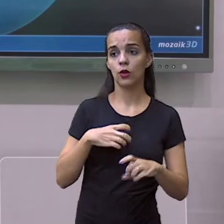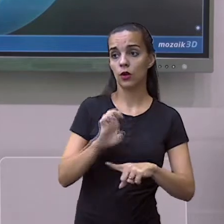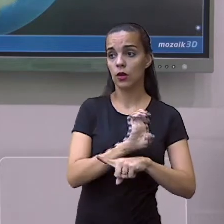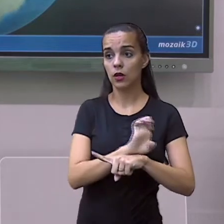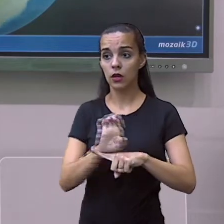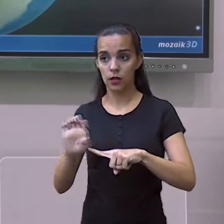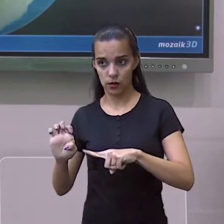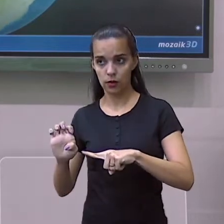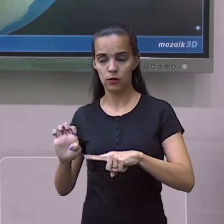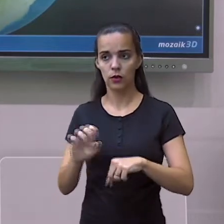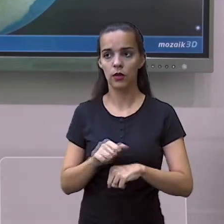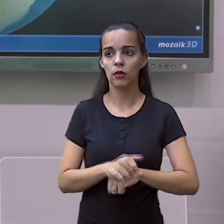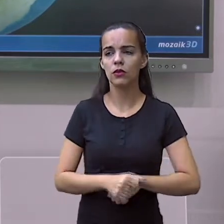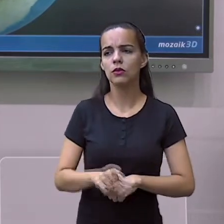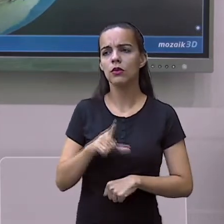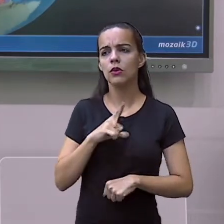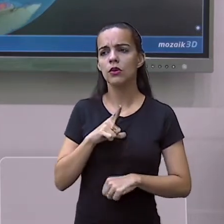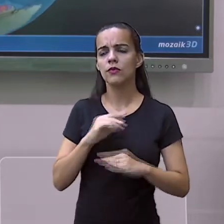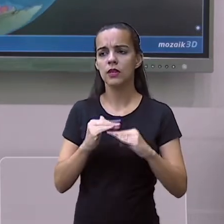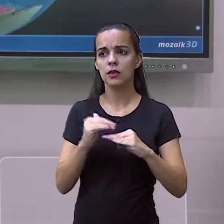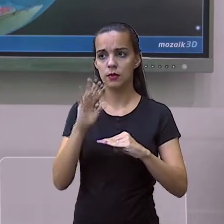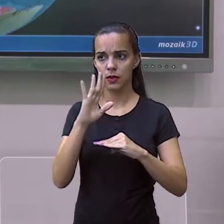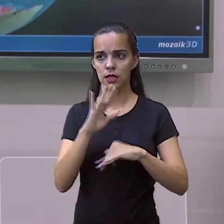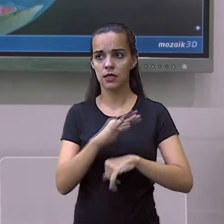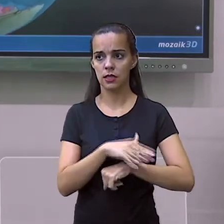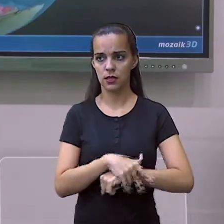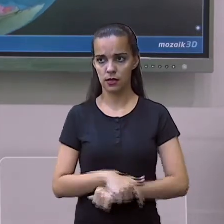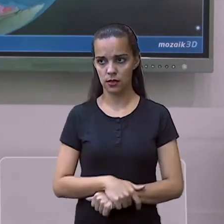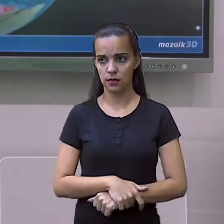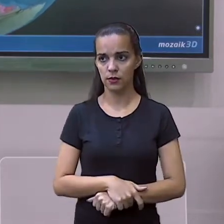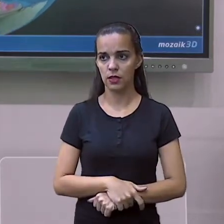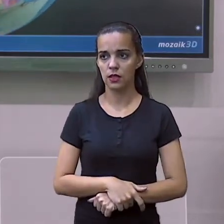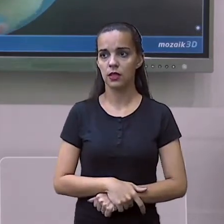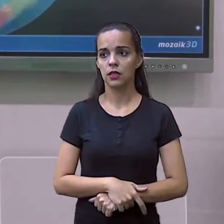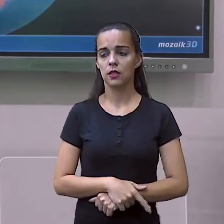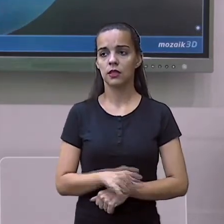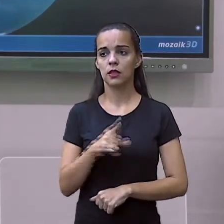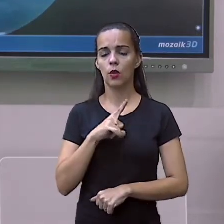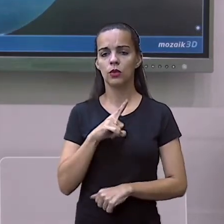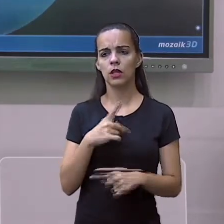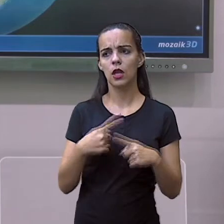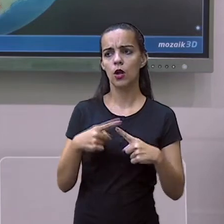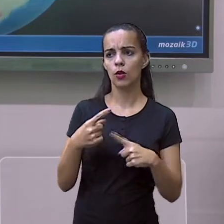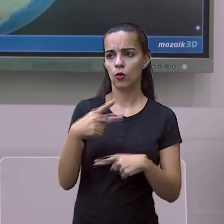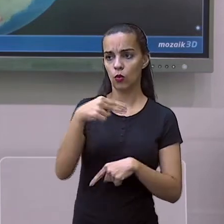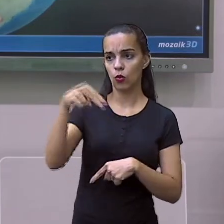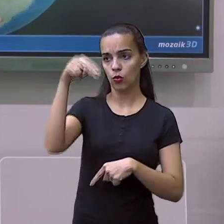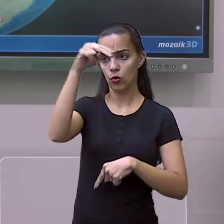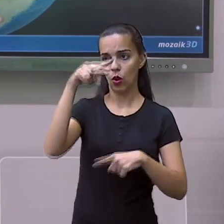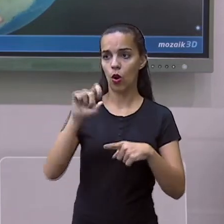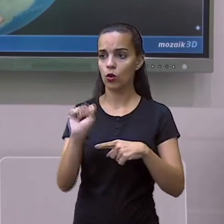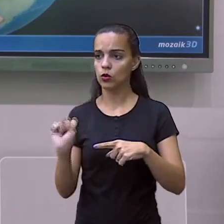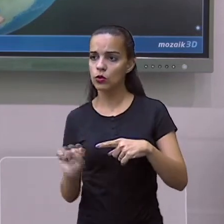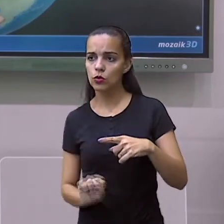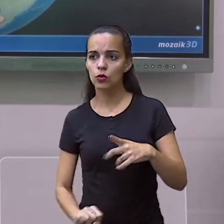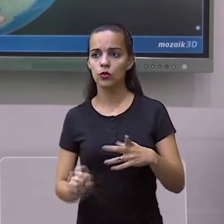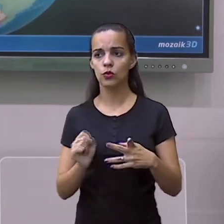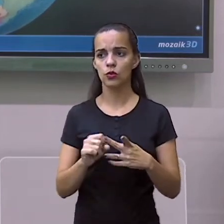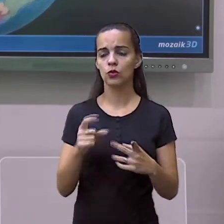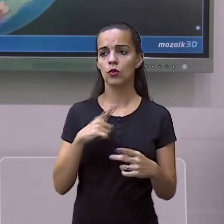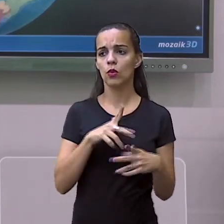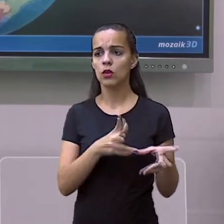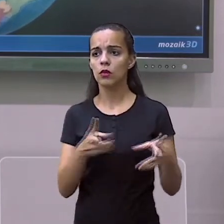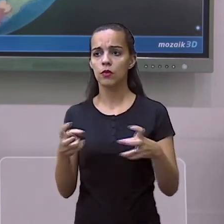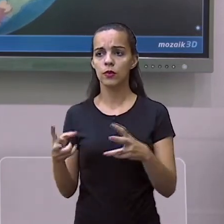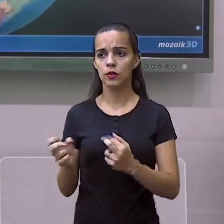Equador. Zona temperada norte e zona polar norte. Então, a América Central, ela está na